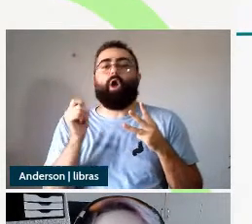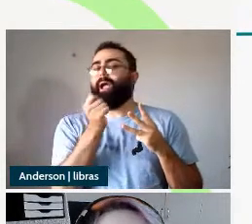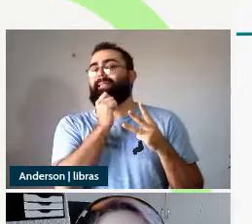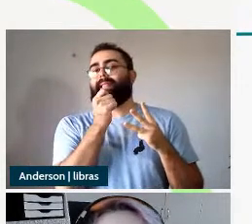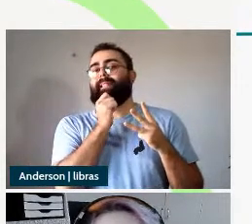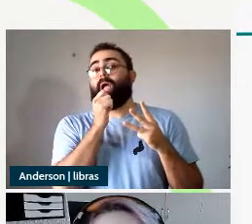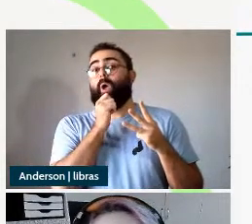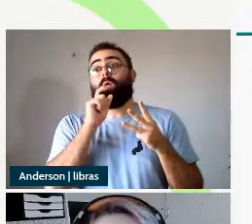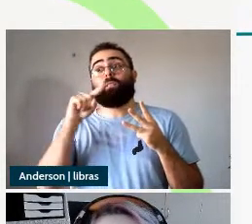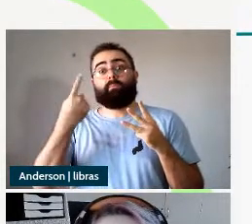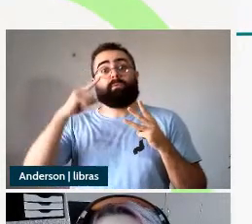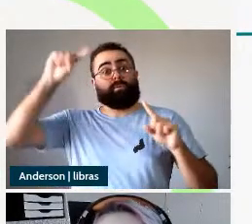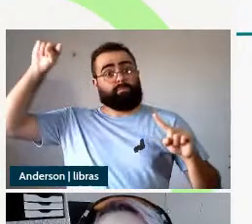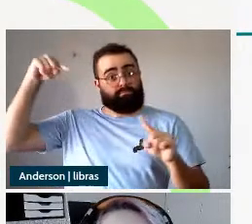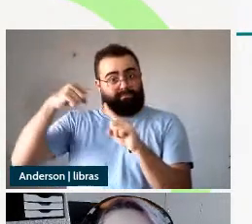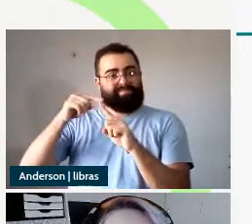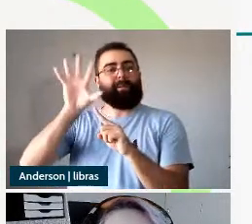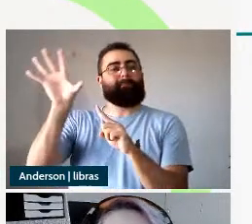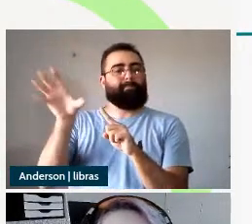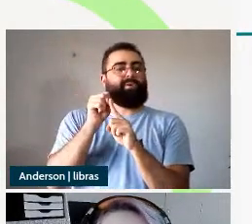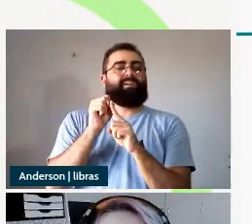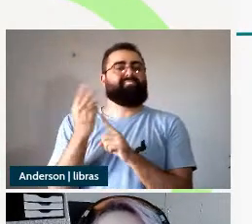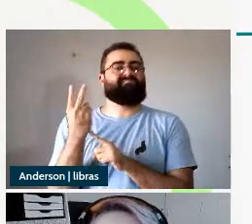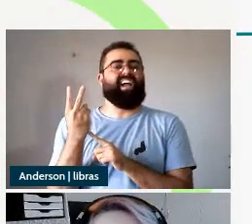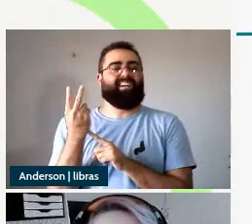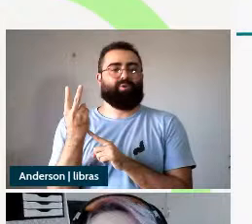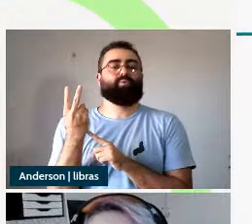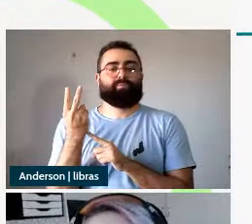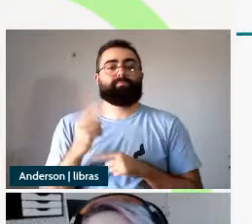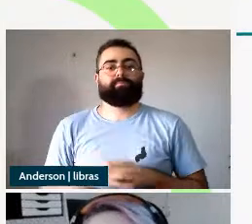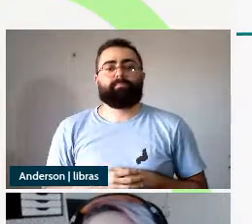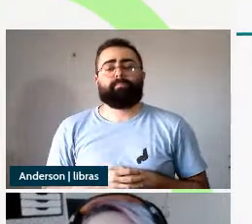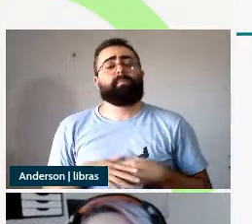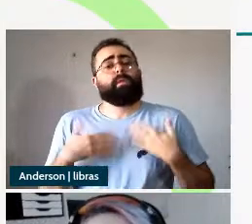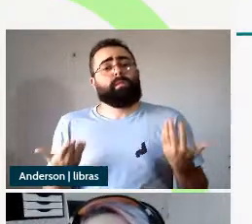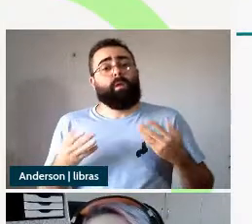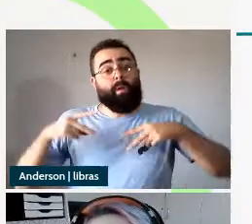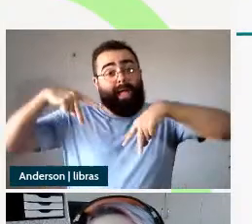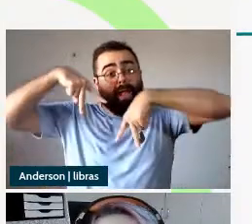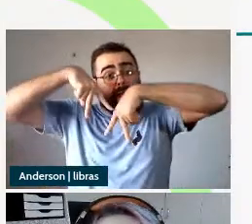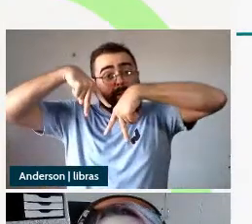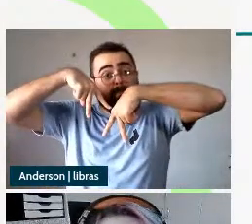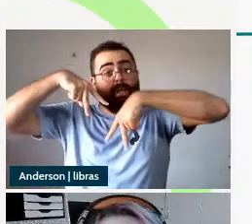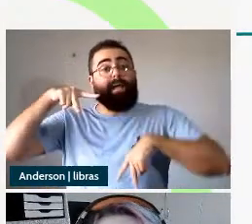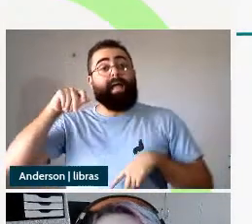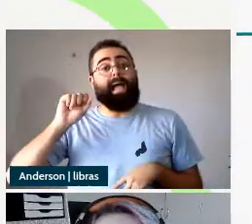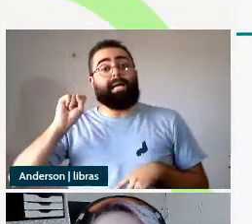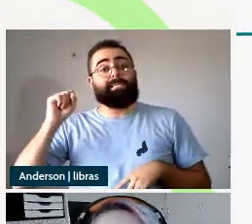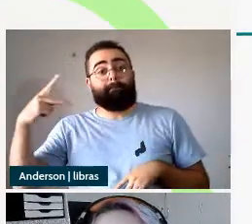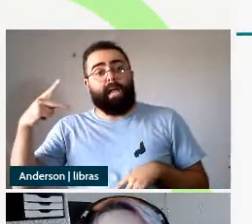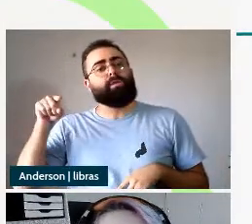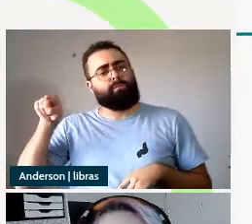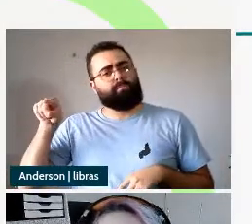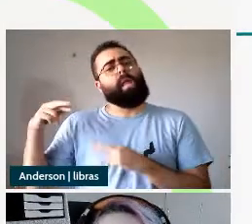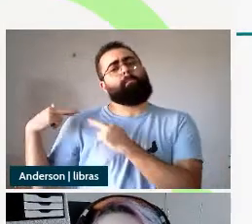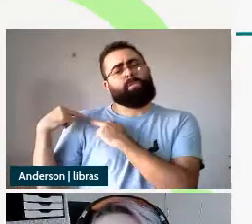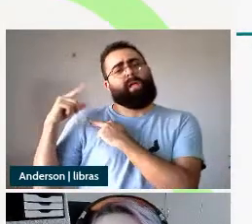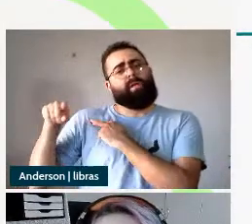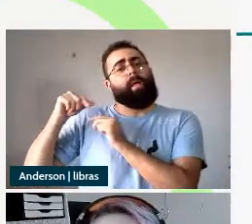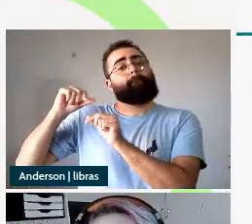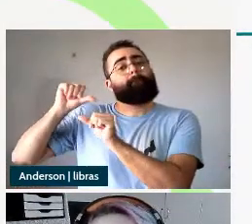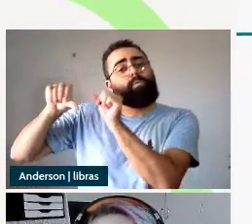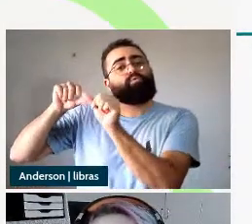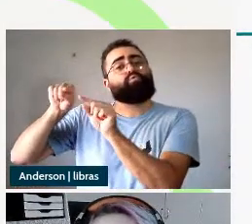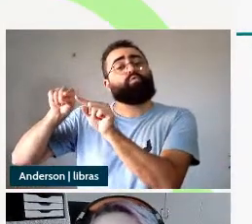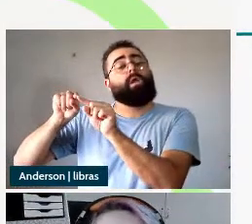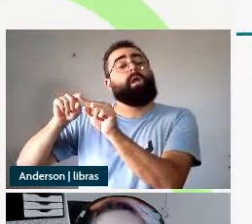quanto a camada aspecto a gente tem que ela é responsável pela leitura perfectiva ela vai abrigar